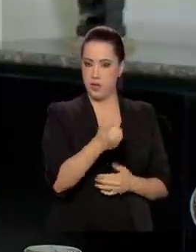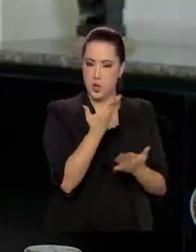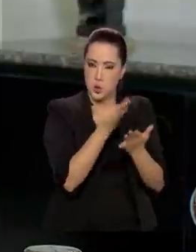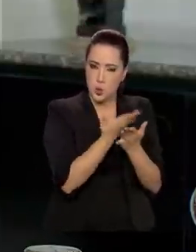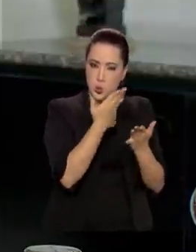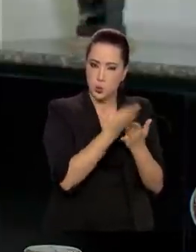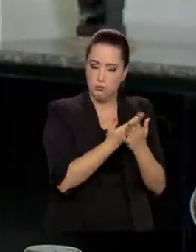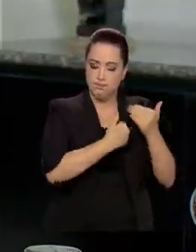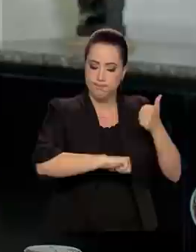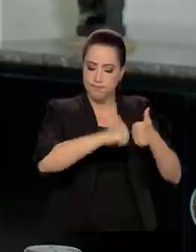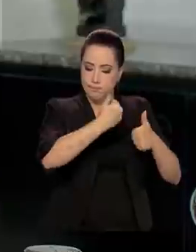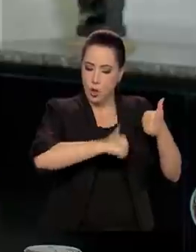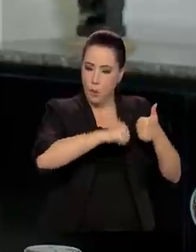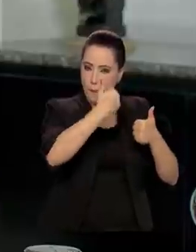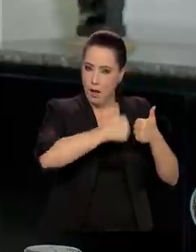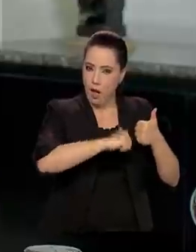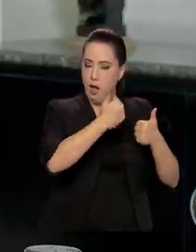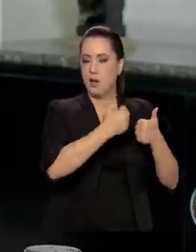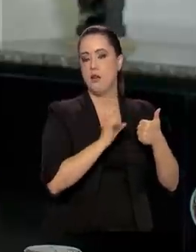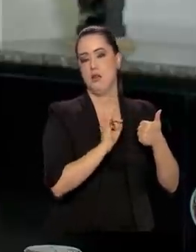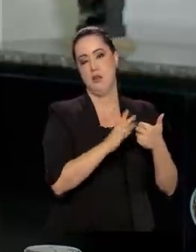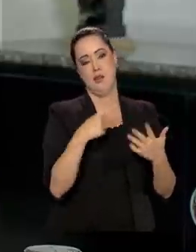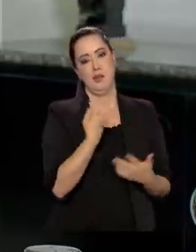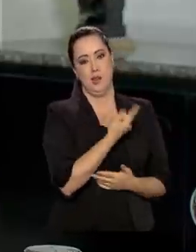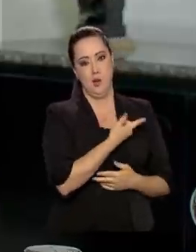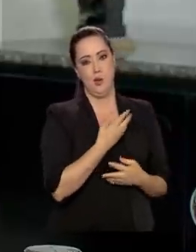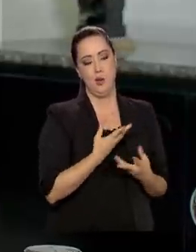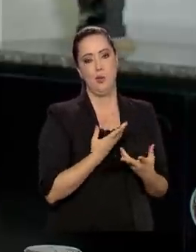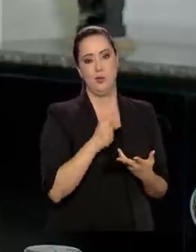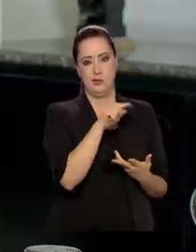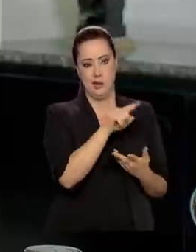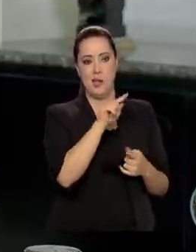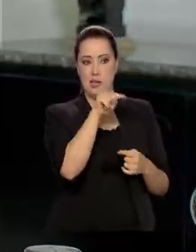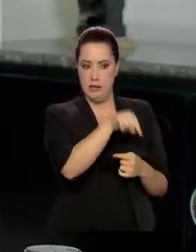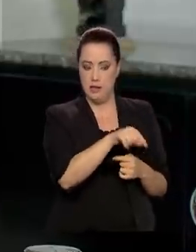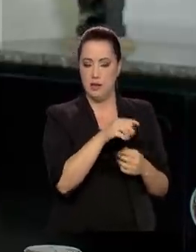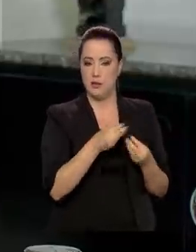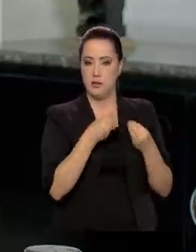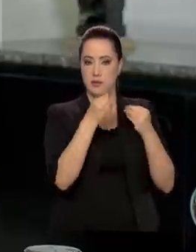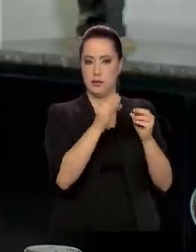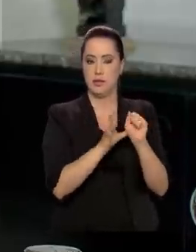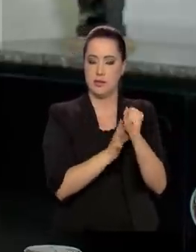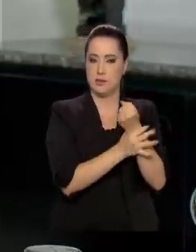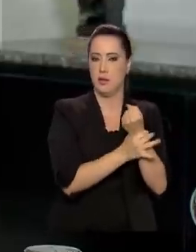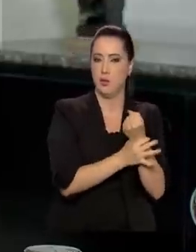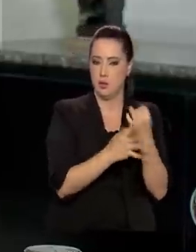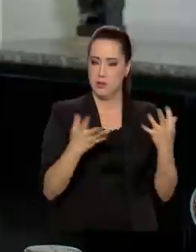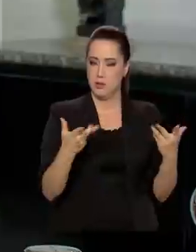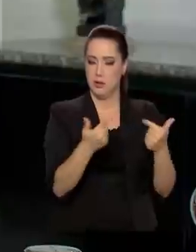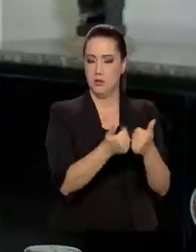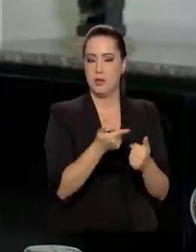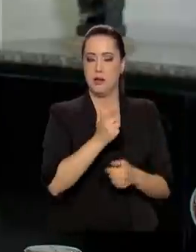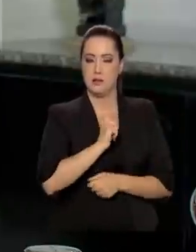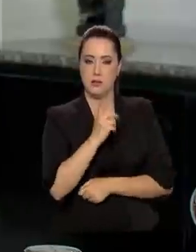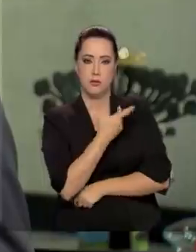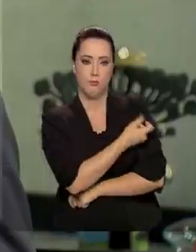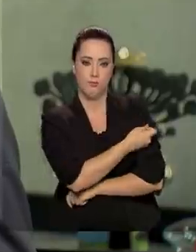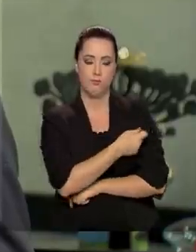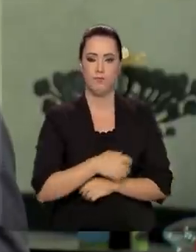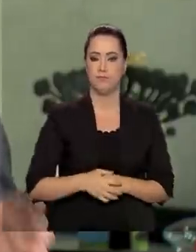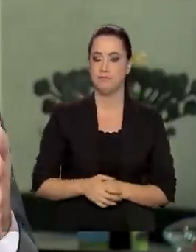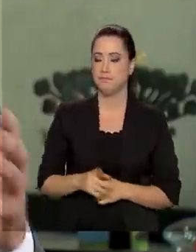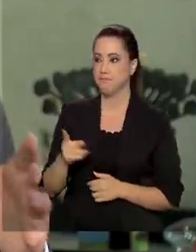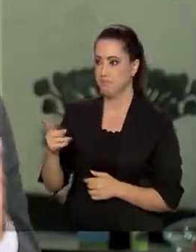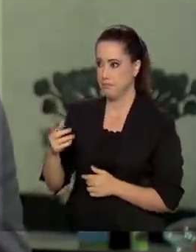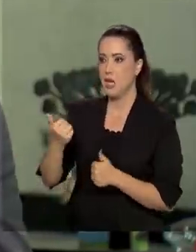análise da agência reguladora, nós não podemos garantir à população a segurança e a eficácia daquela vacina.